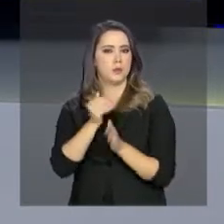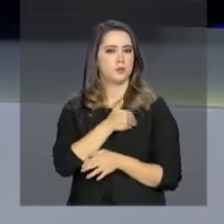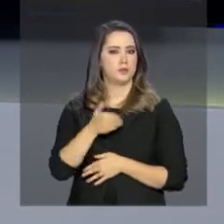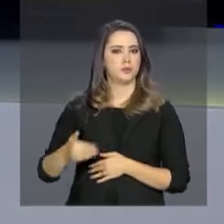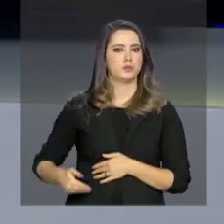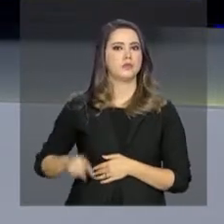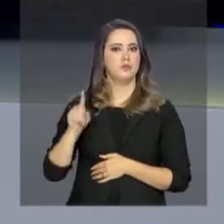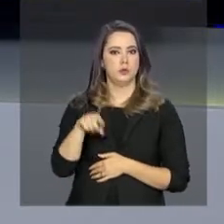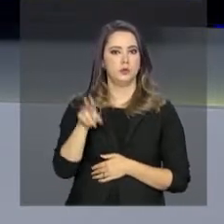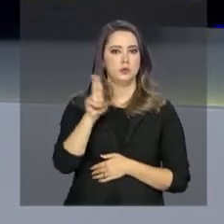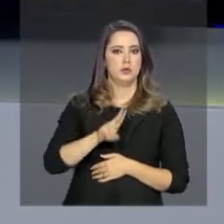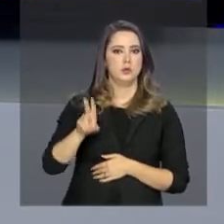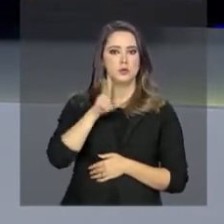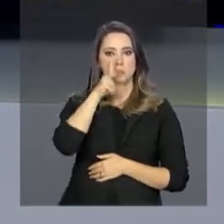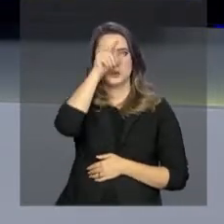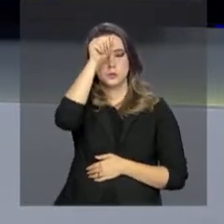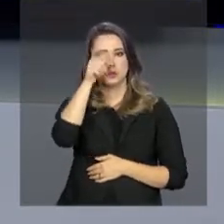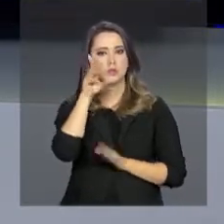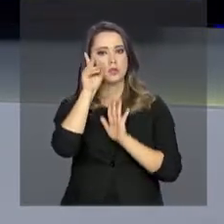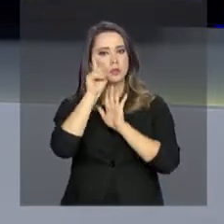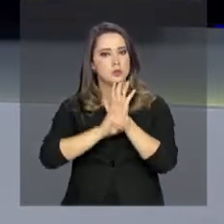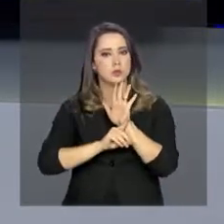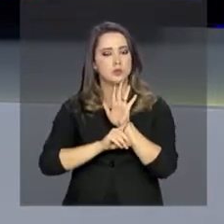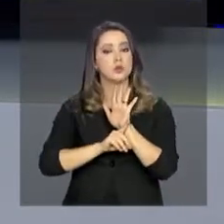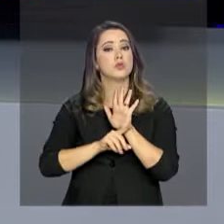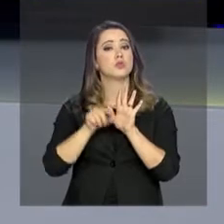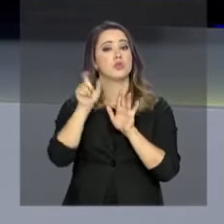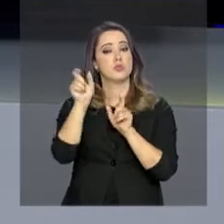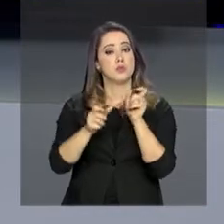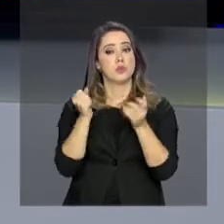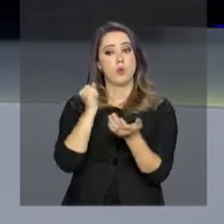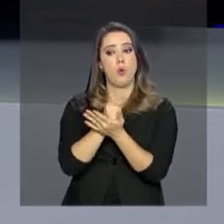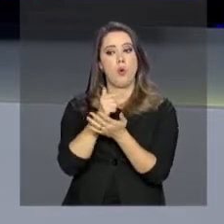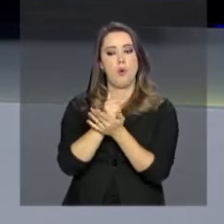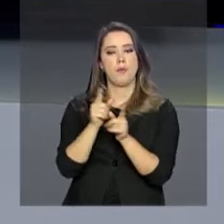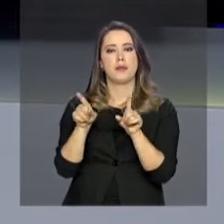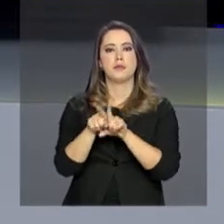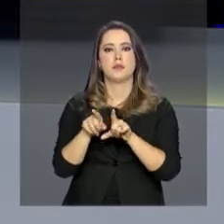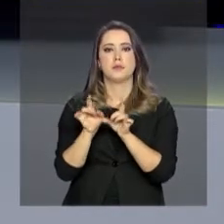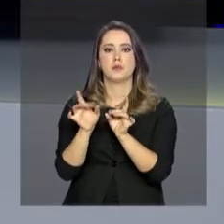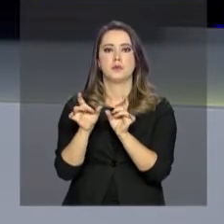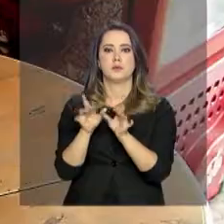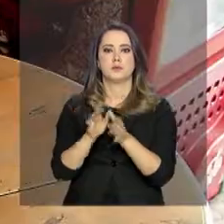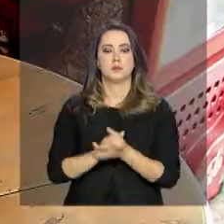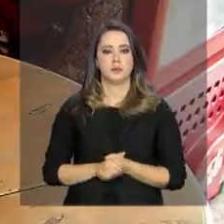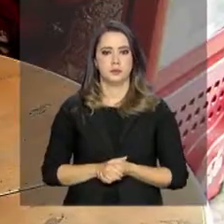instrumentos criados para fortalecer os direitos e deveres de quem compra e de quem vende.